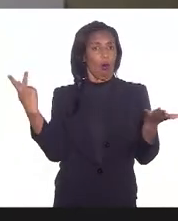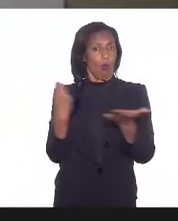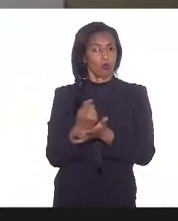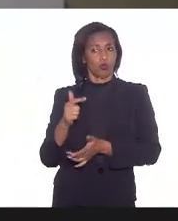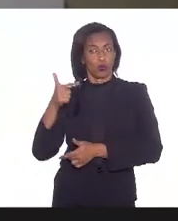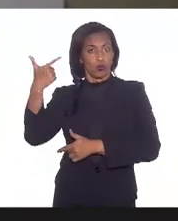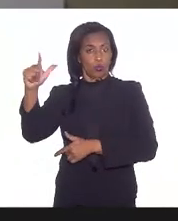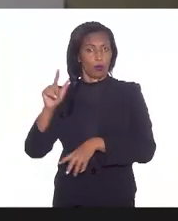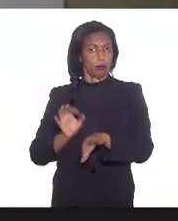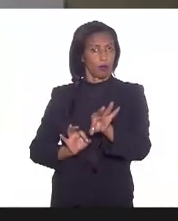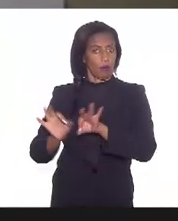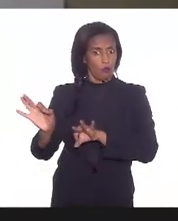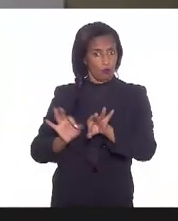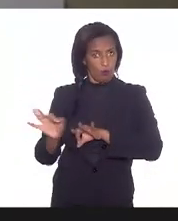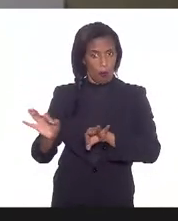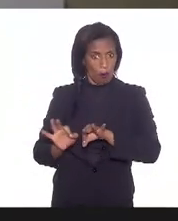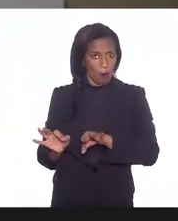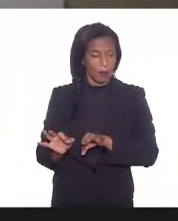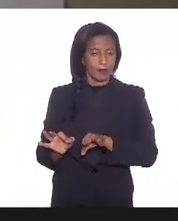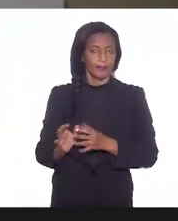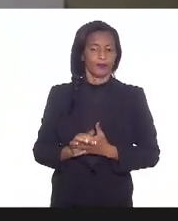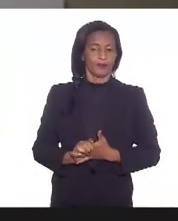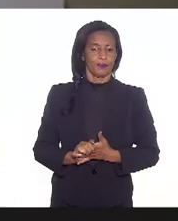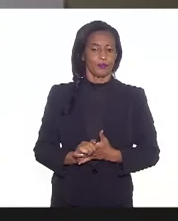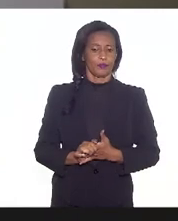outra maneira para que se